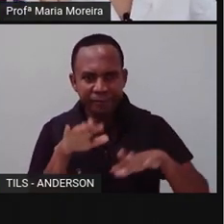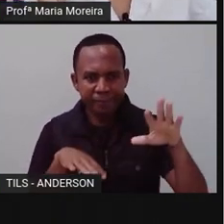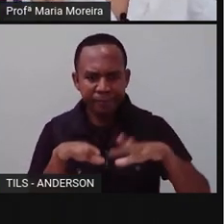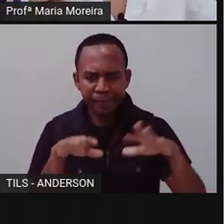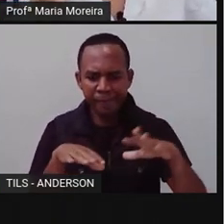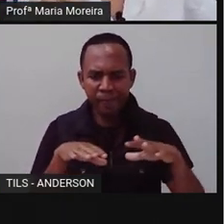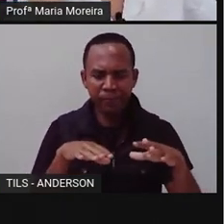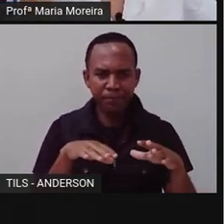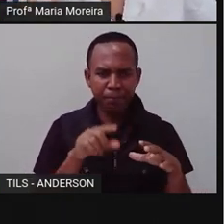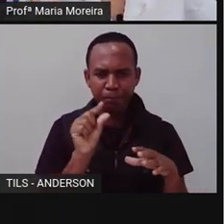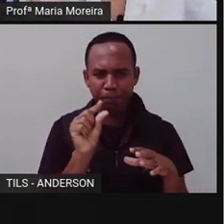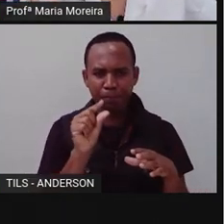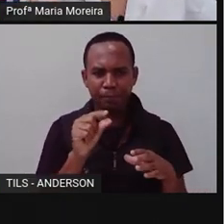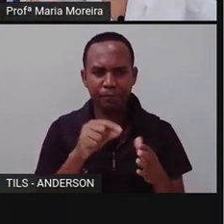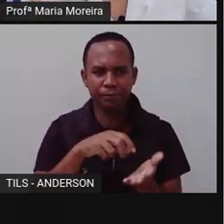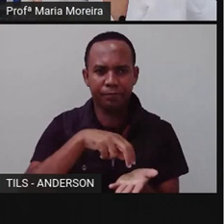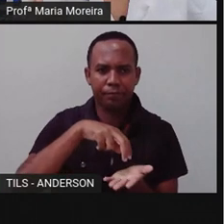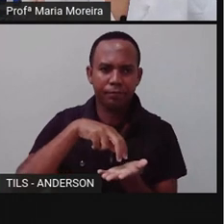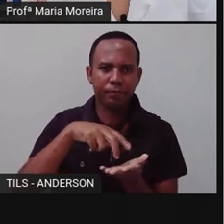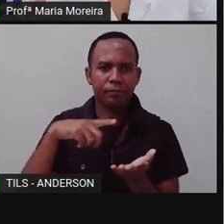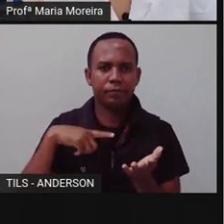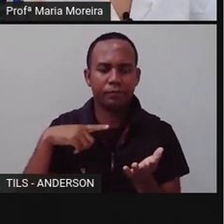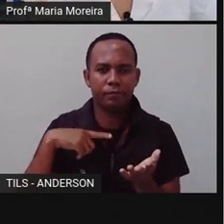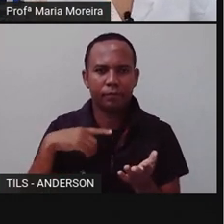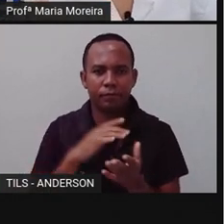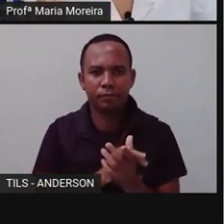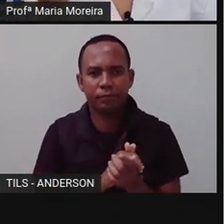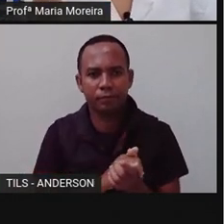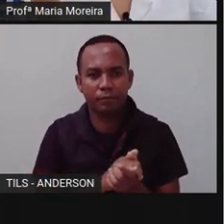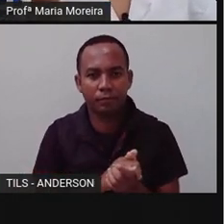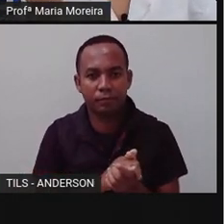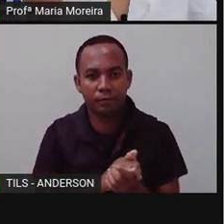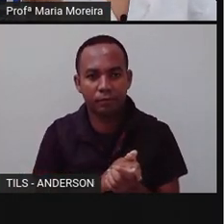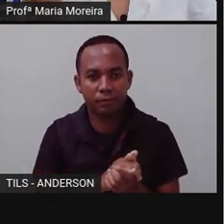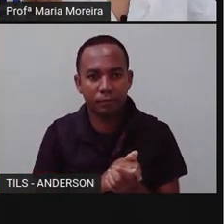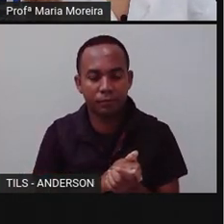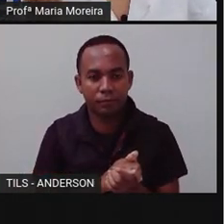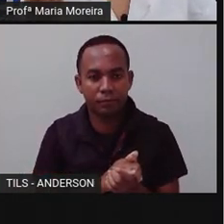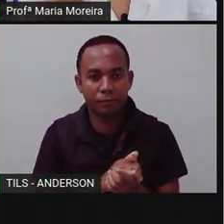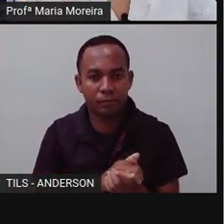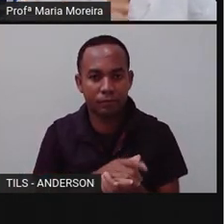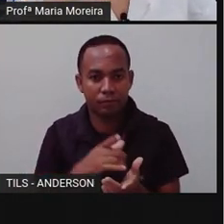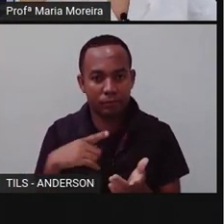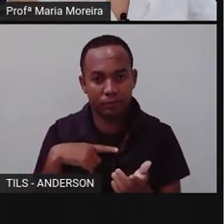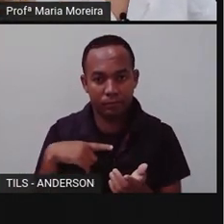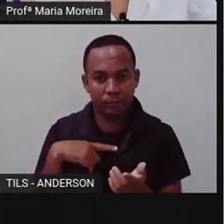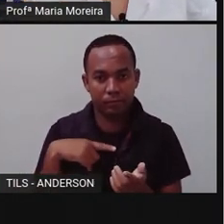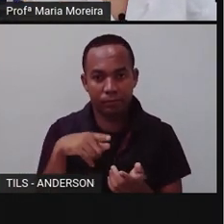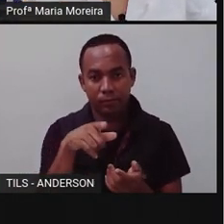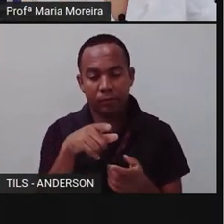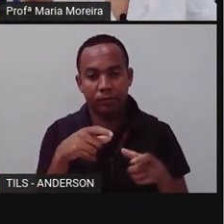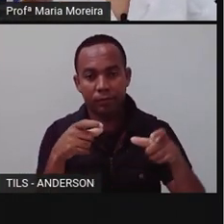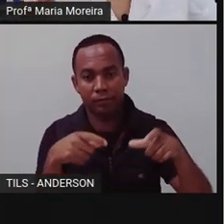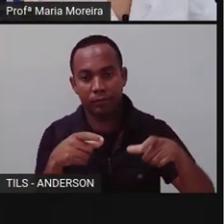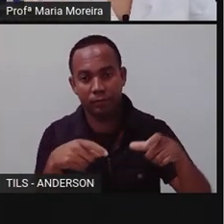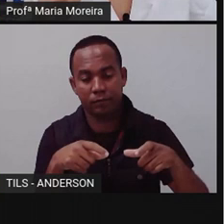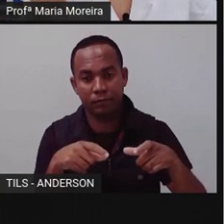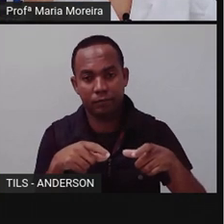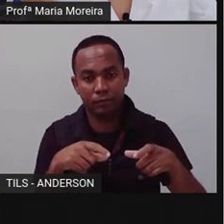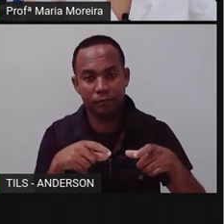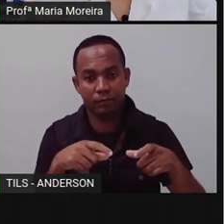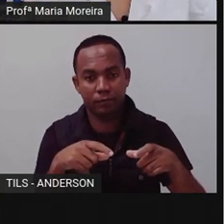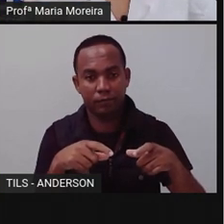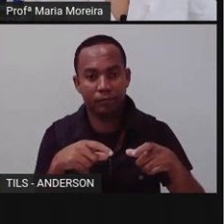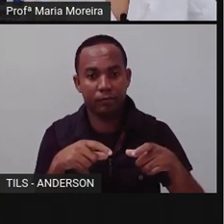um pouco em pé e tal, que ele faça alguns movimentos. A gente tem a Estrela do Mar, também, que tem uma estrutura rígida por fora. A Joaninha,